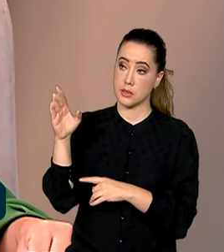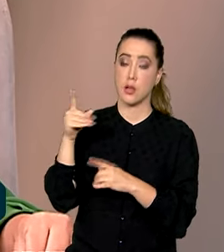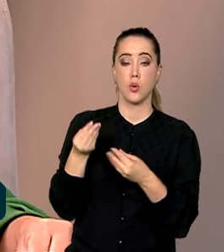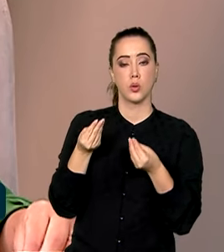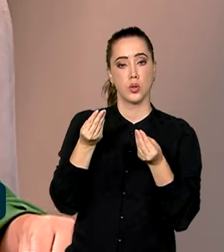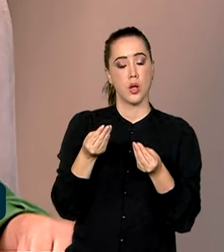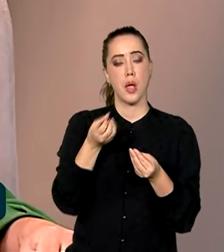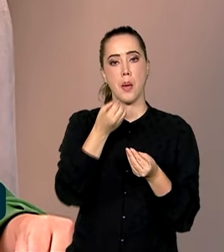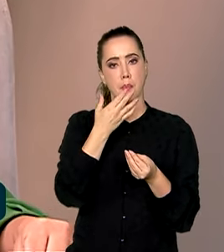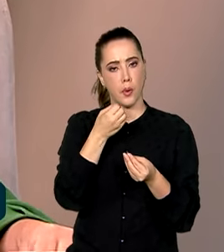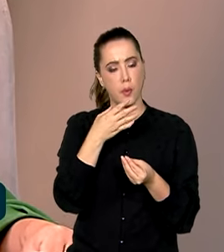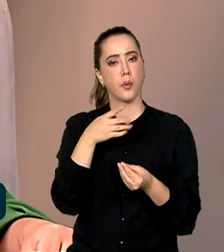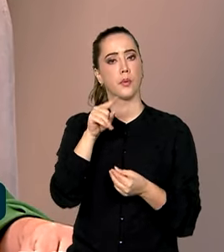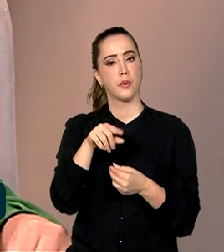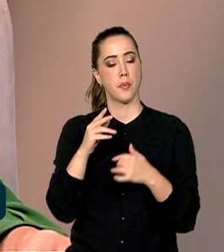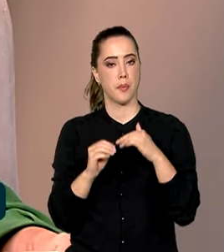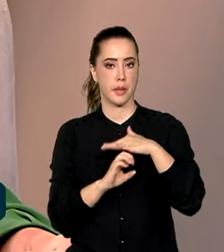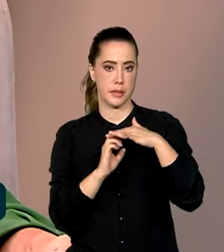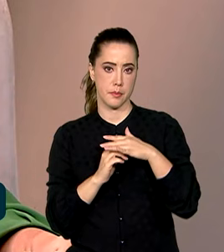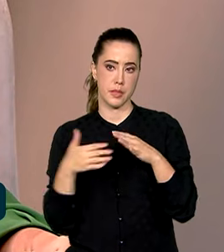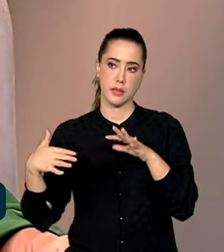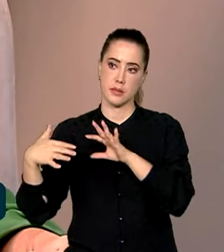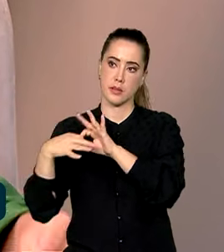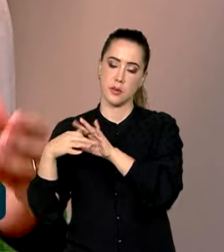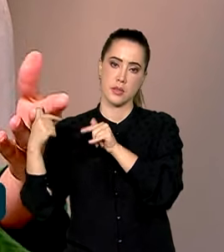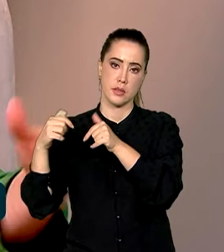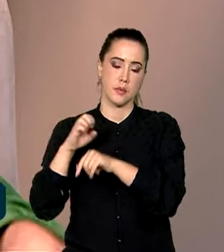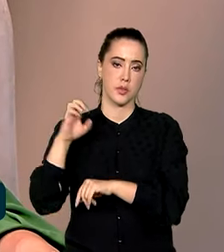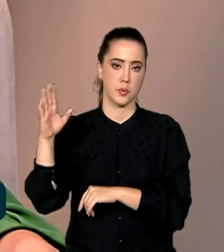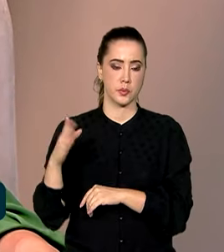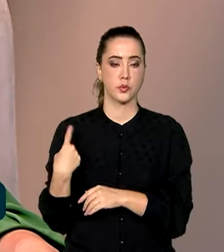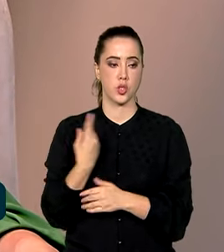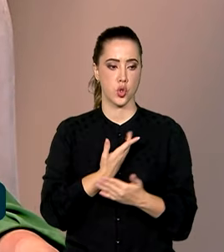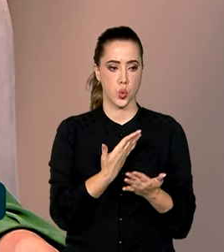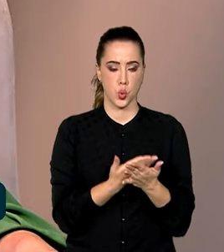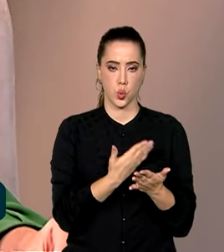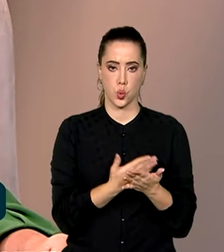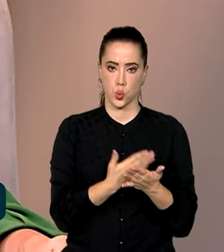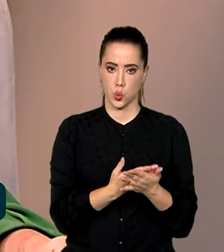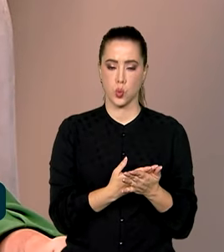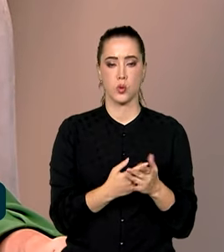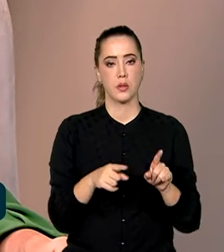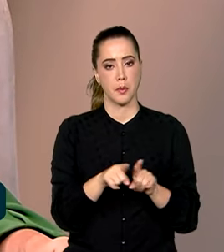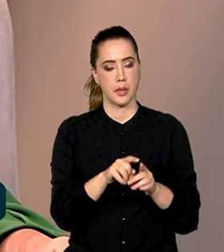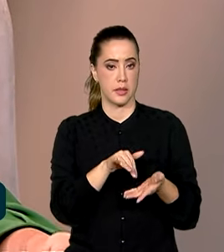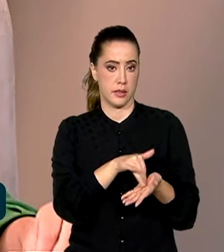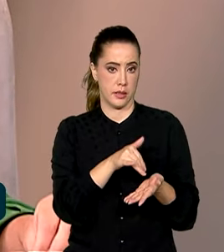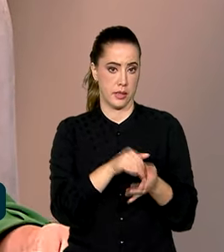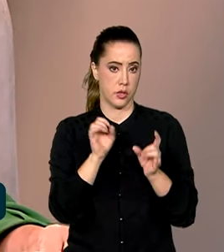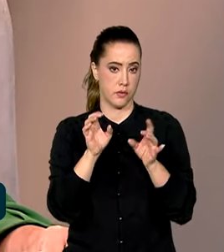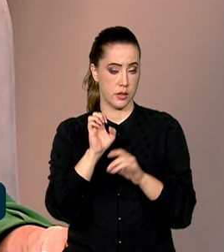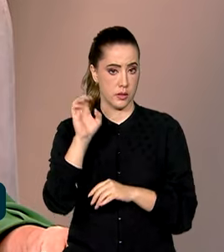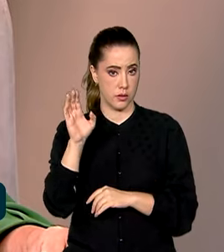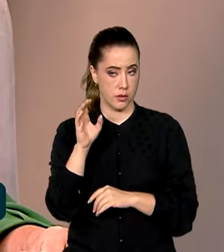benefícios muito tangíveis às empresas que se engajam nessa atividade. Um estudo que nós fizemos recentemente também na Secretaria de Comércio Exterior,